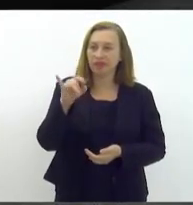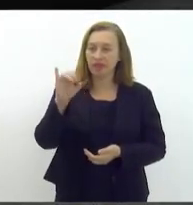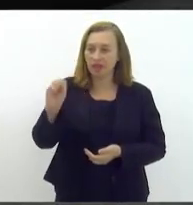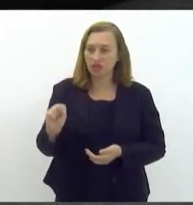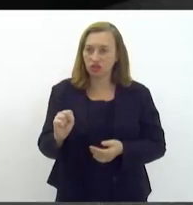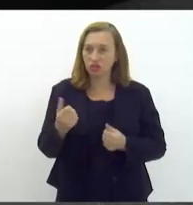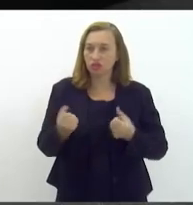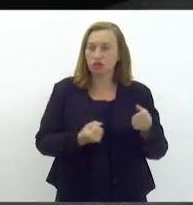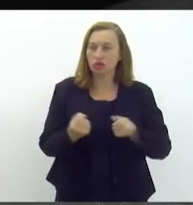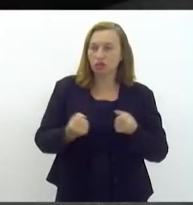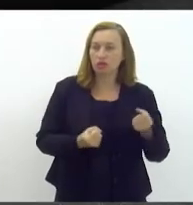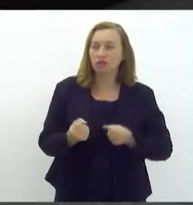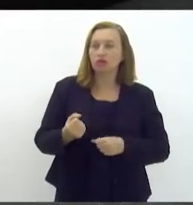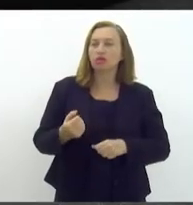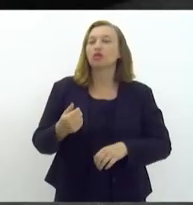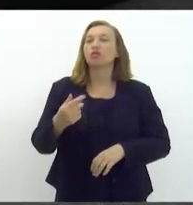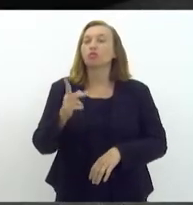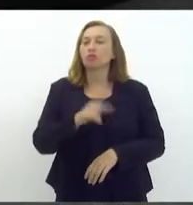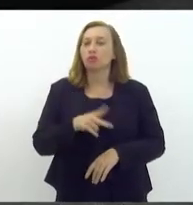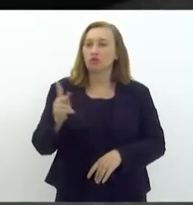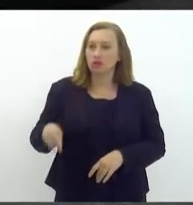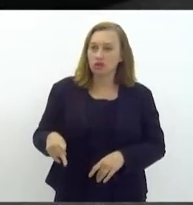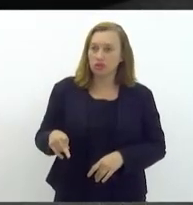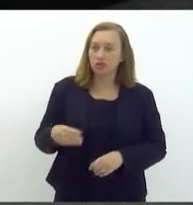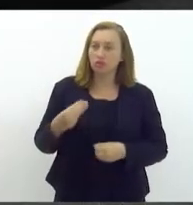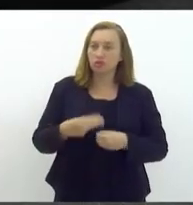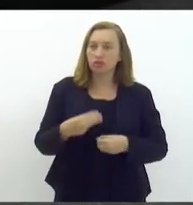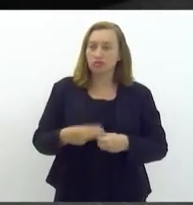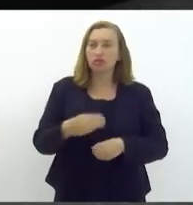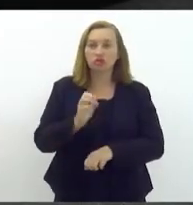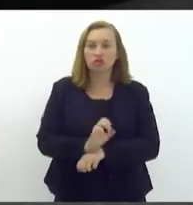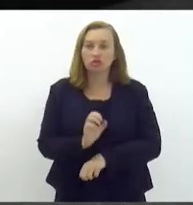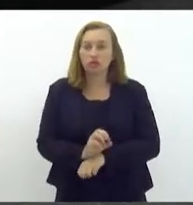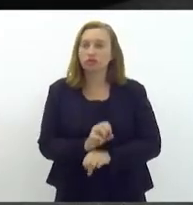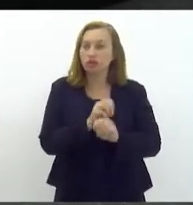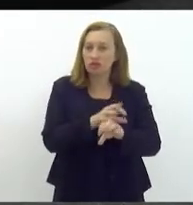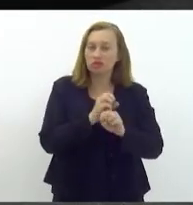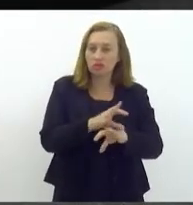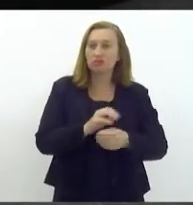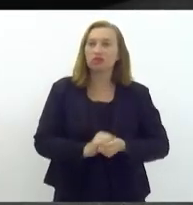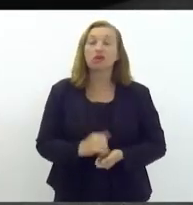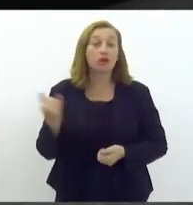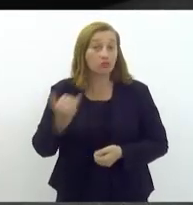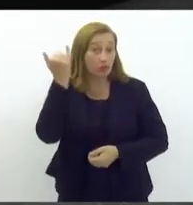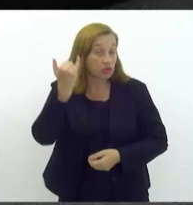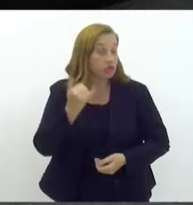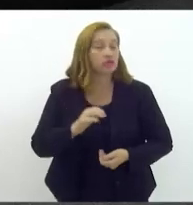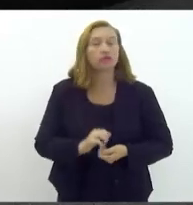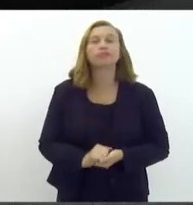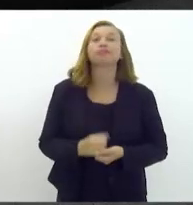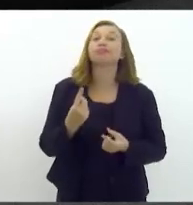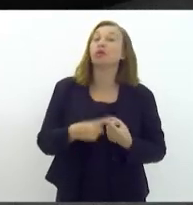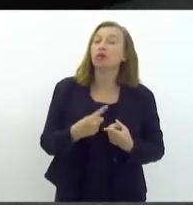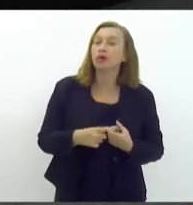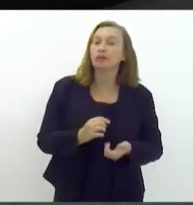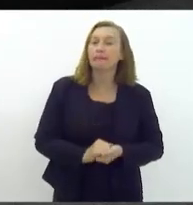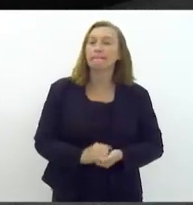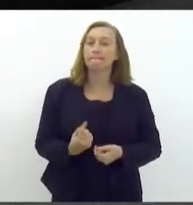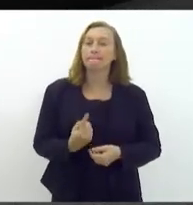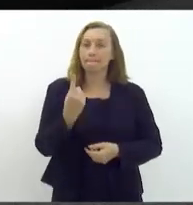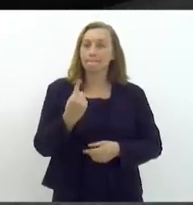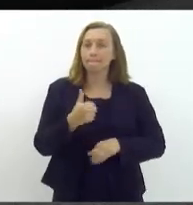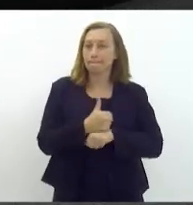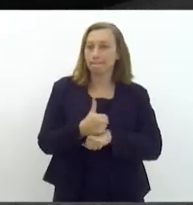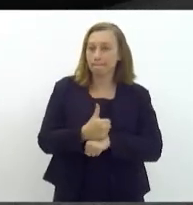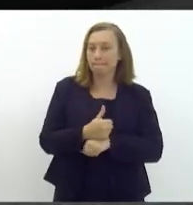conduzidos por professores da rede pública estadual e municipal de ensino. É importante essa medida porque um profissional